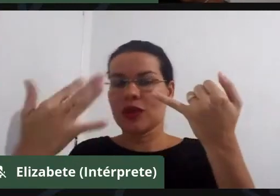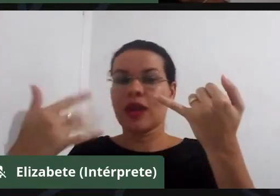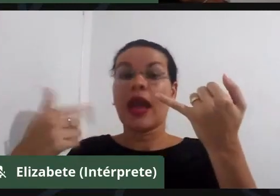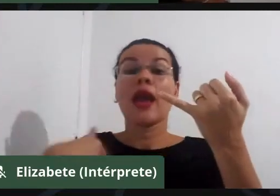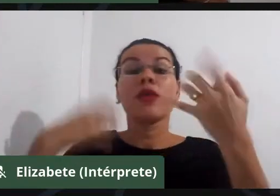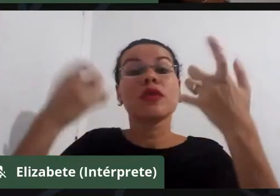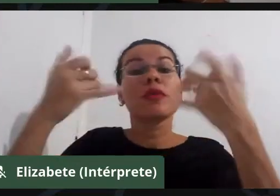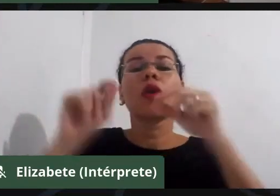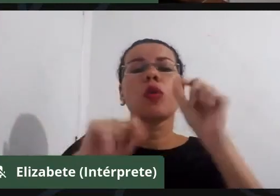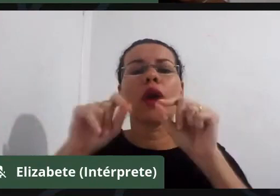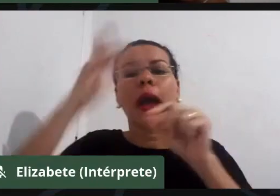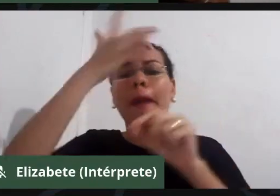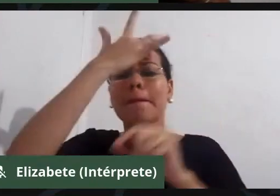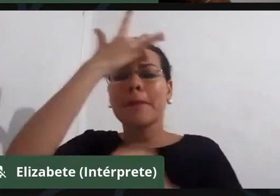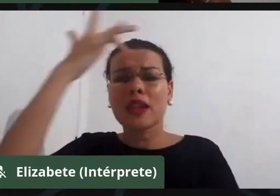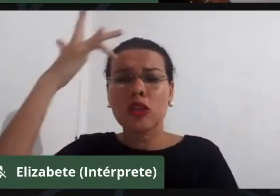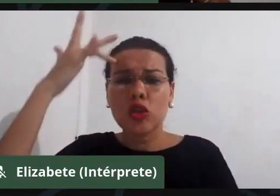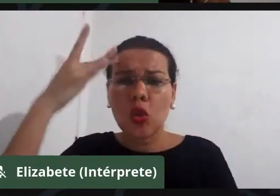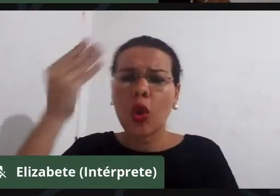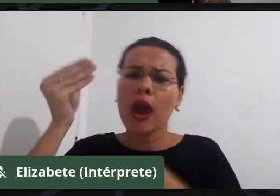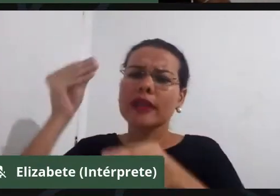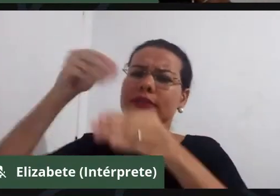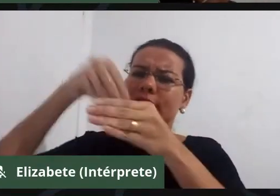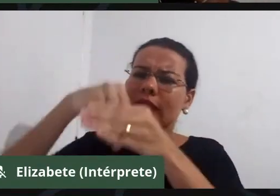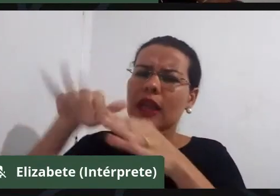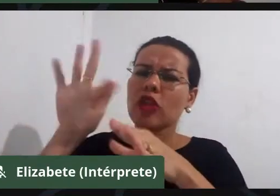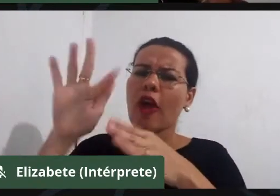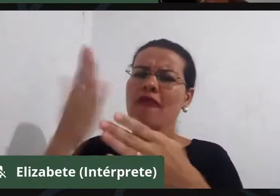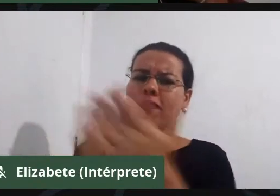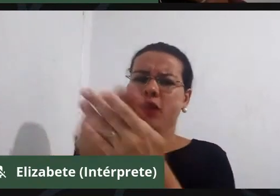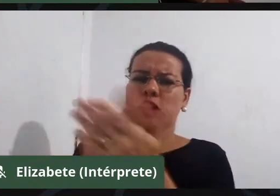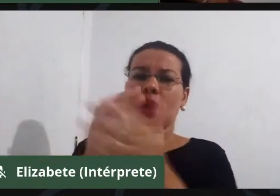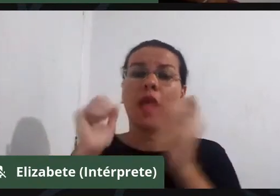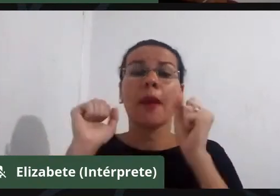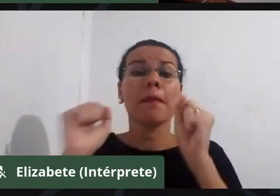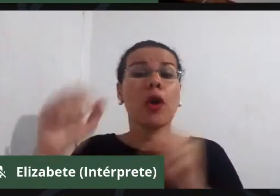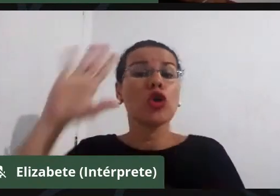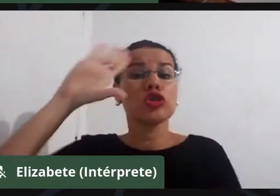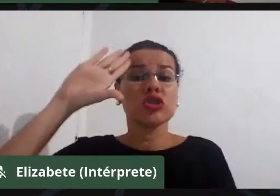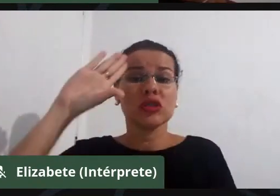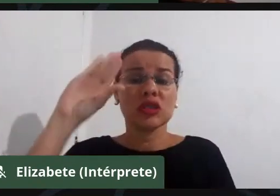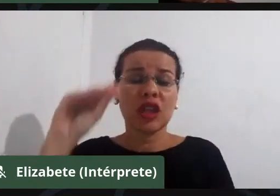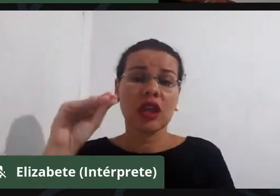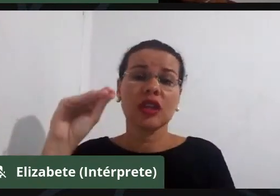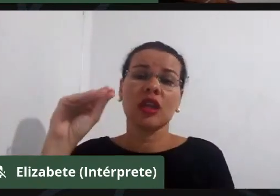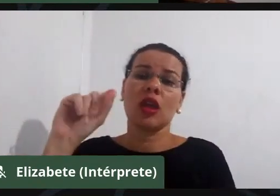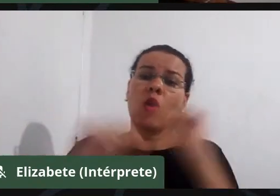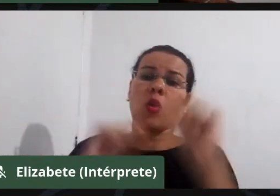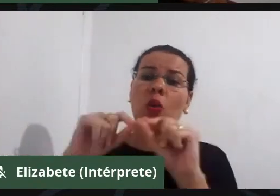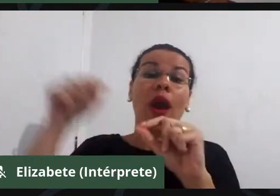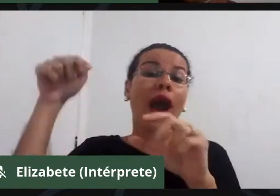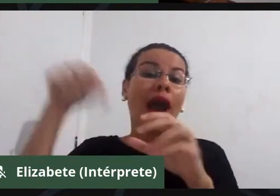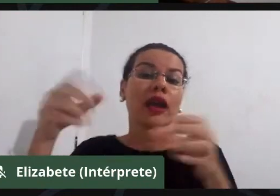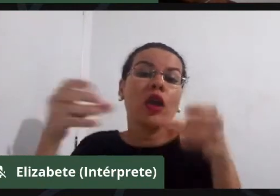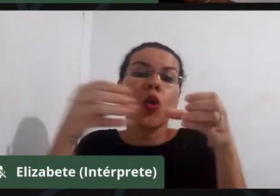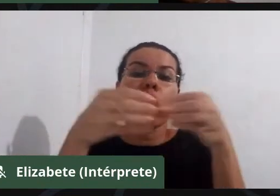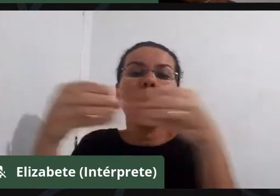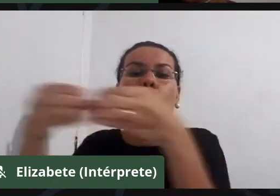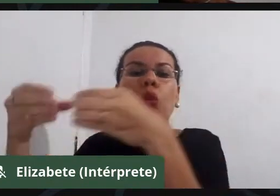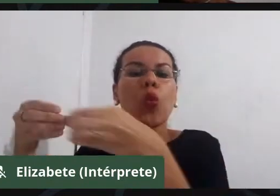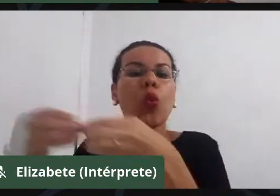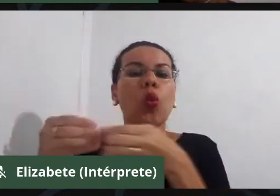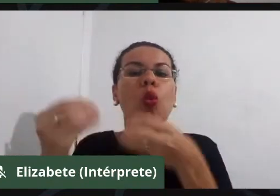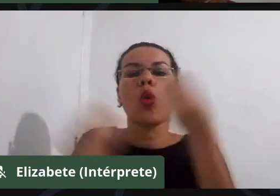academia possa entender, mas quem está aqui na comunidade, alunos do ensino